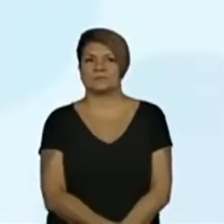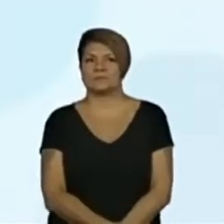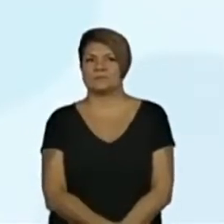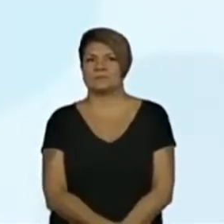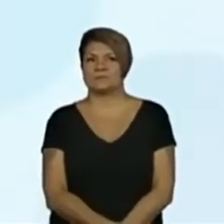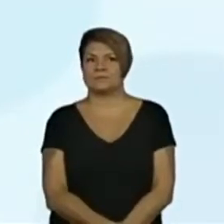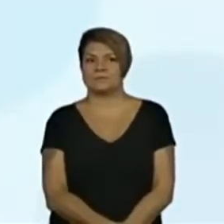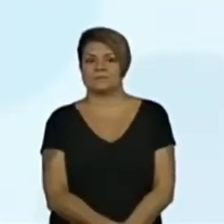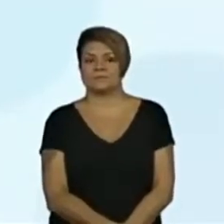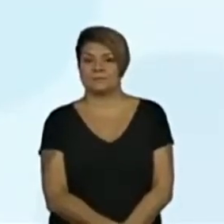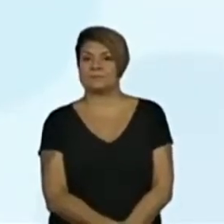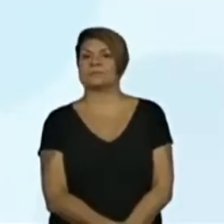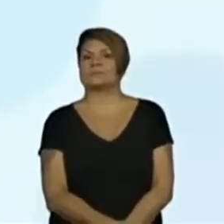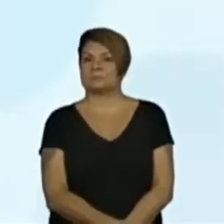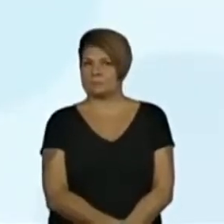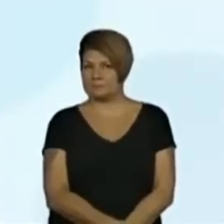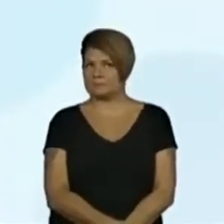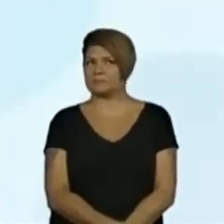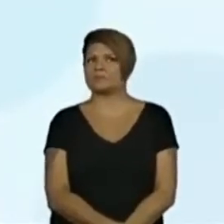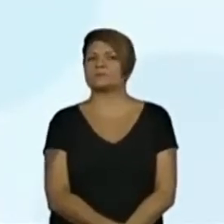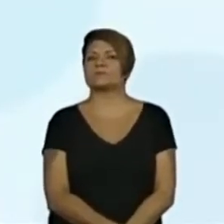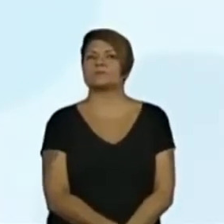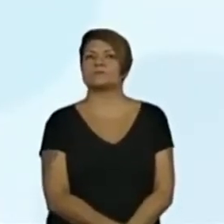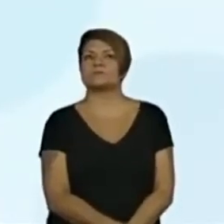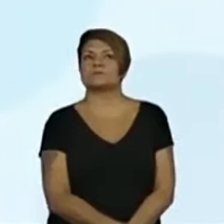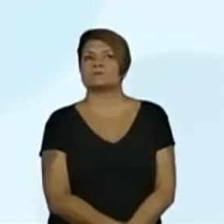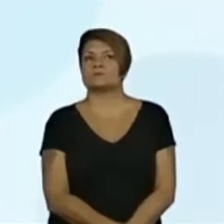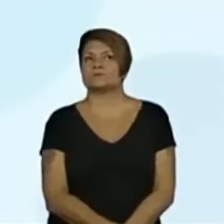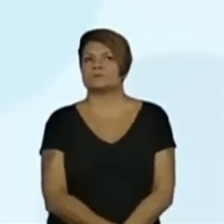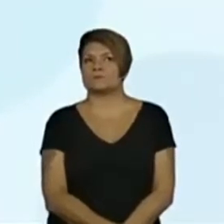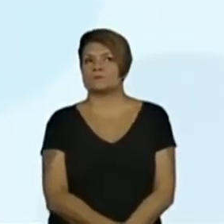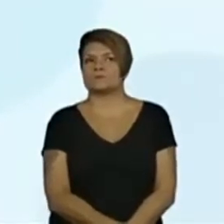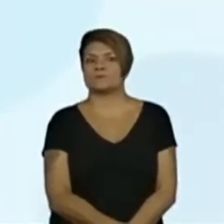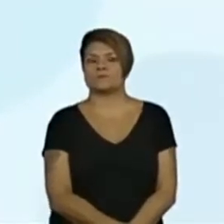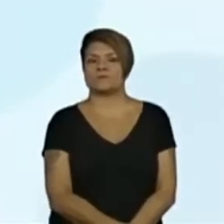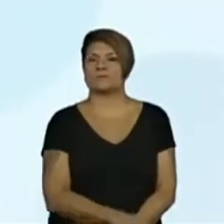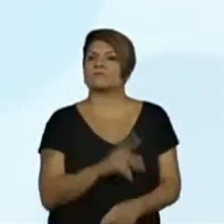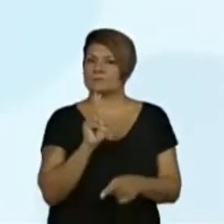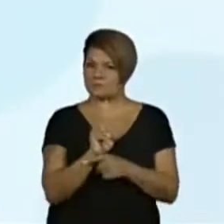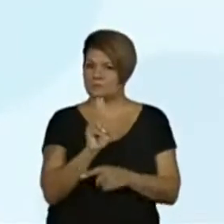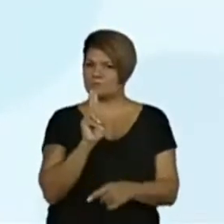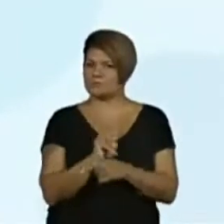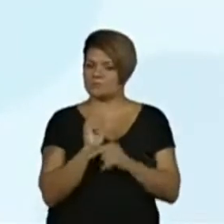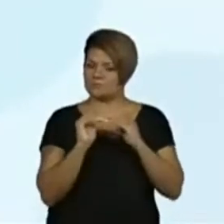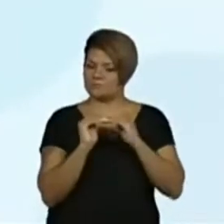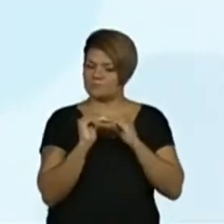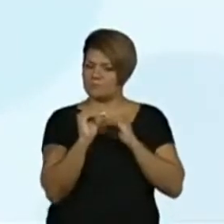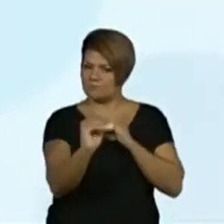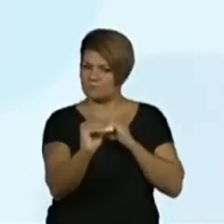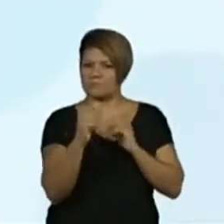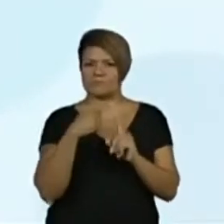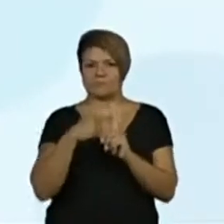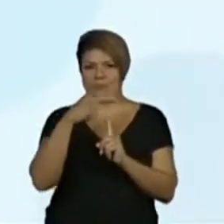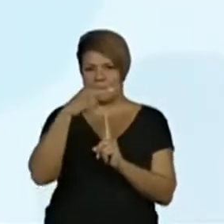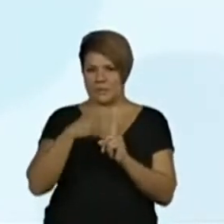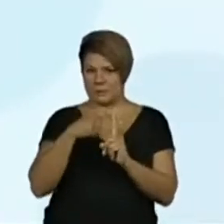Muito bem. Sensibilidade e manutenção da temperatura. Perfeito. Certo? Sim.